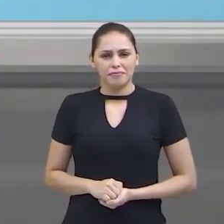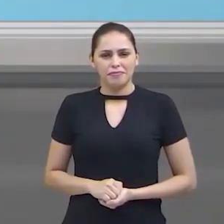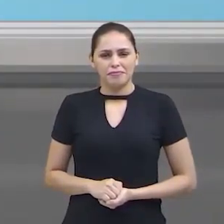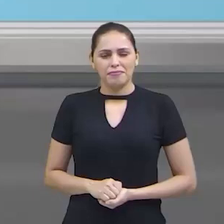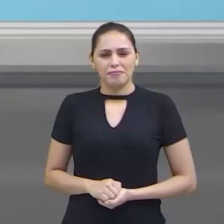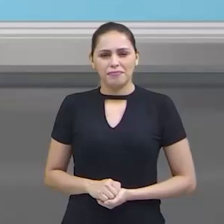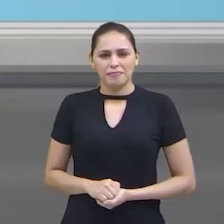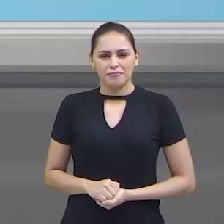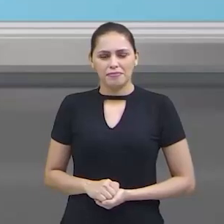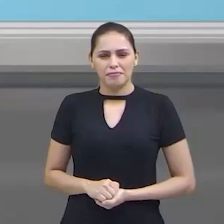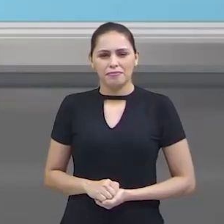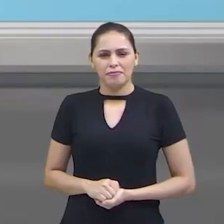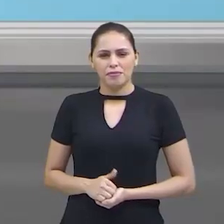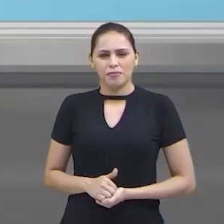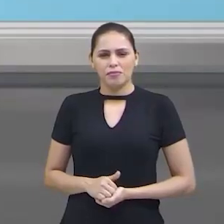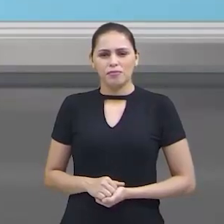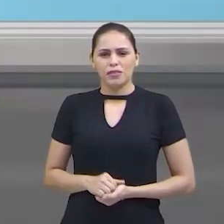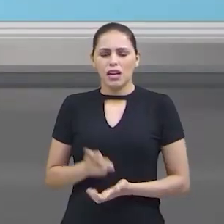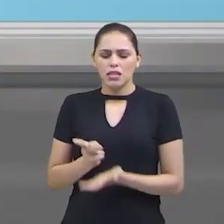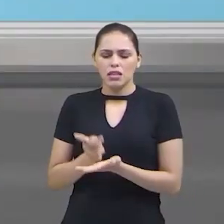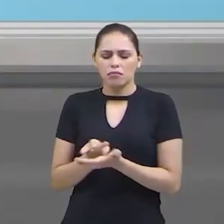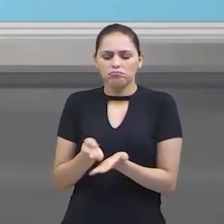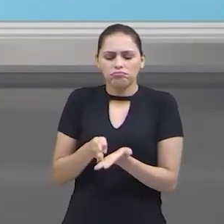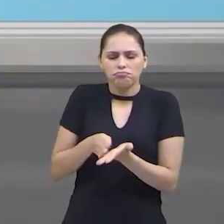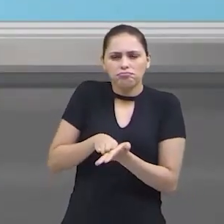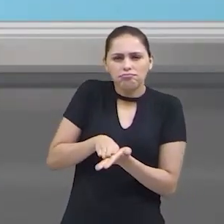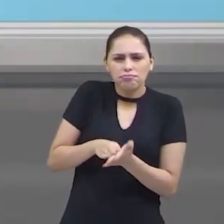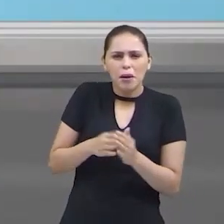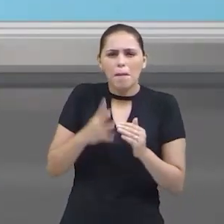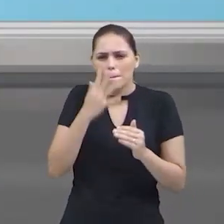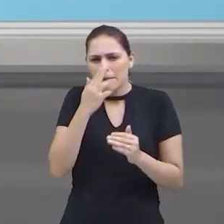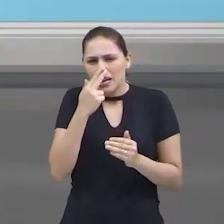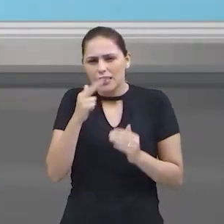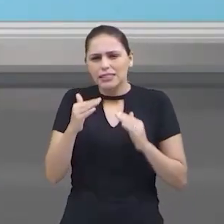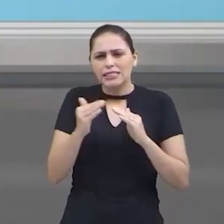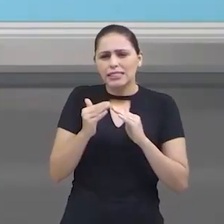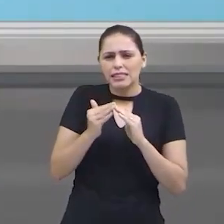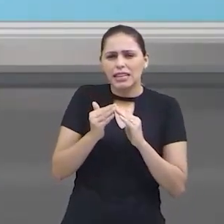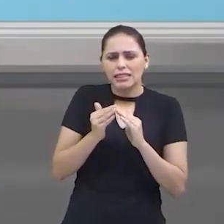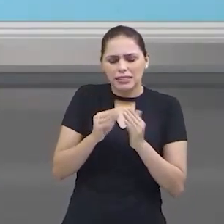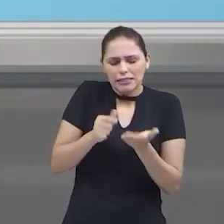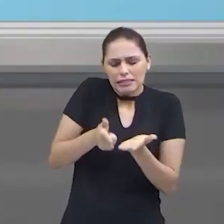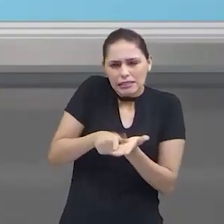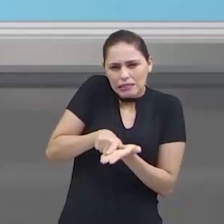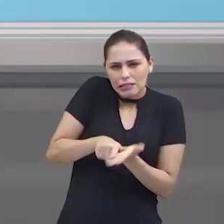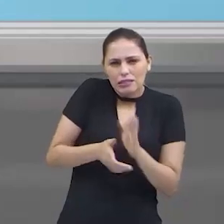dobrar novamente até o meio da folha. Vai parecer que eu estou fazendo uma casinha. Olha só.